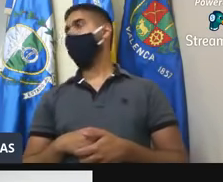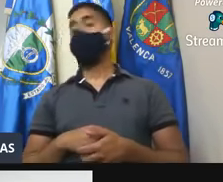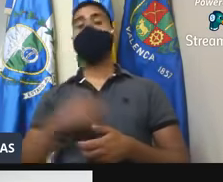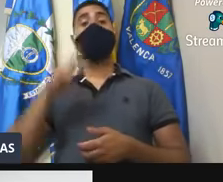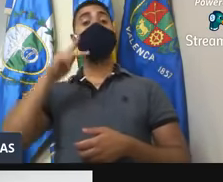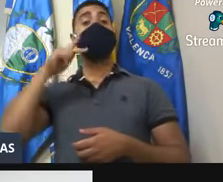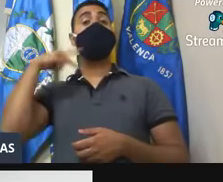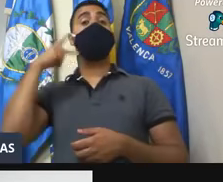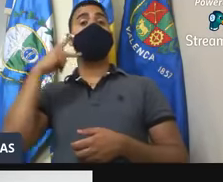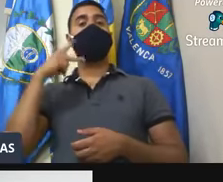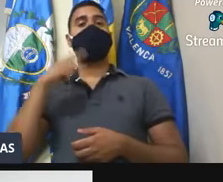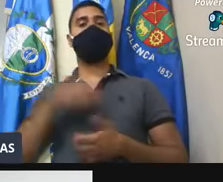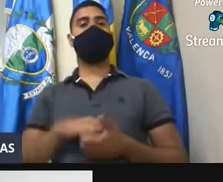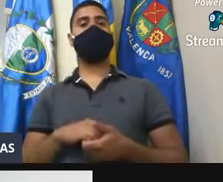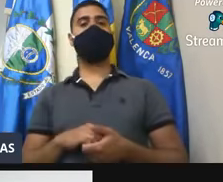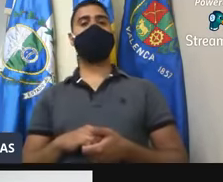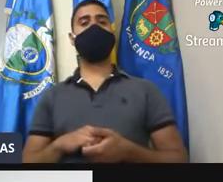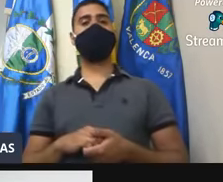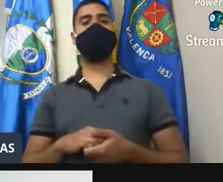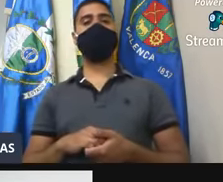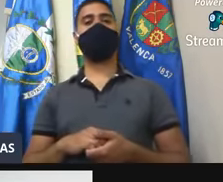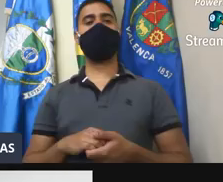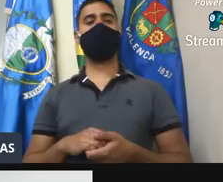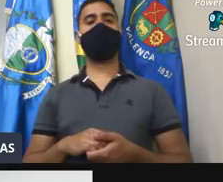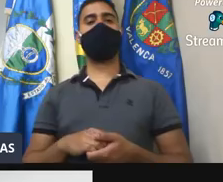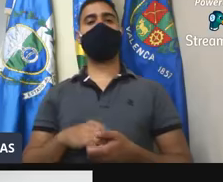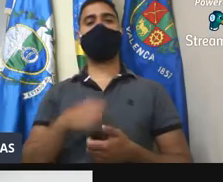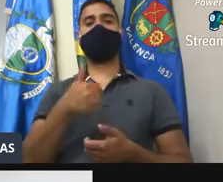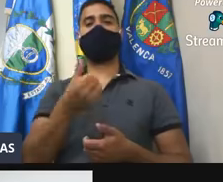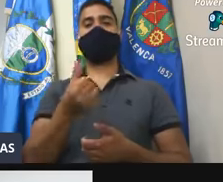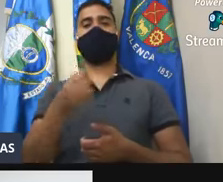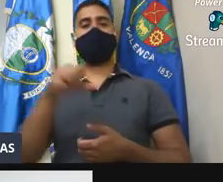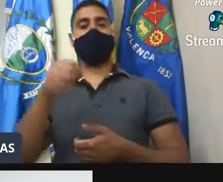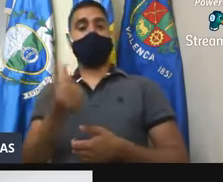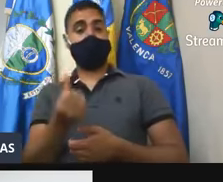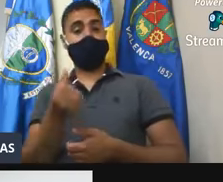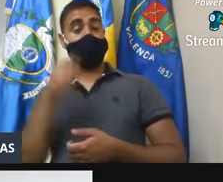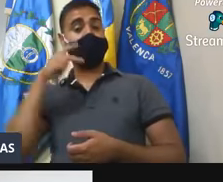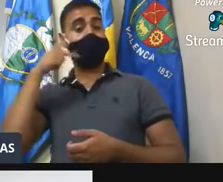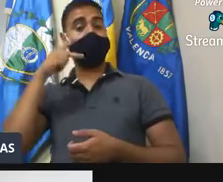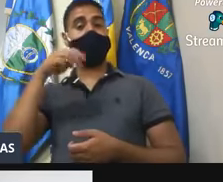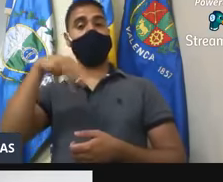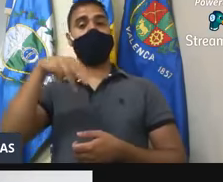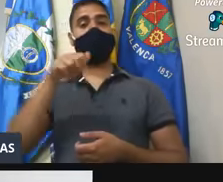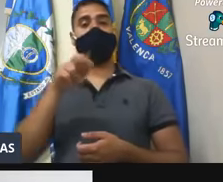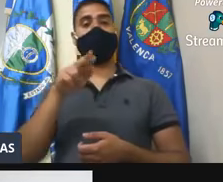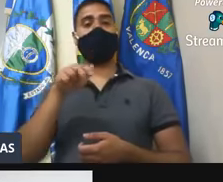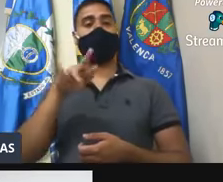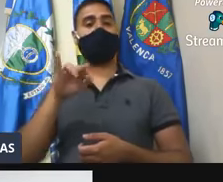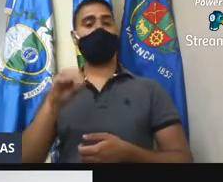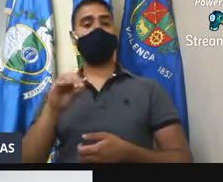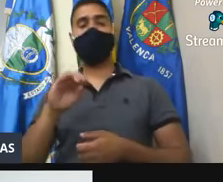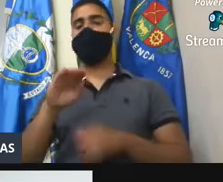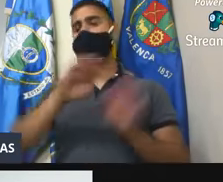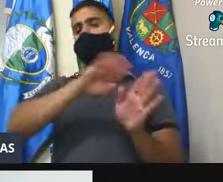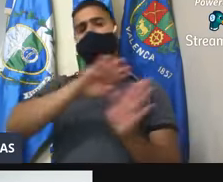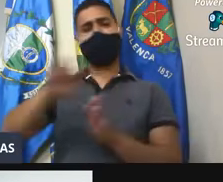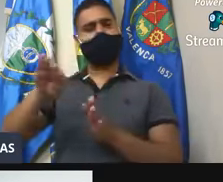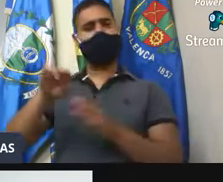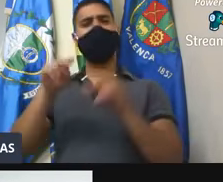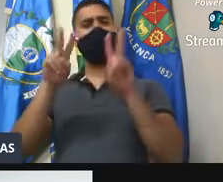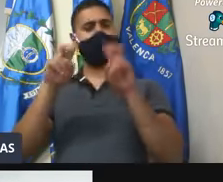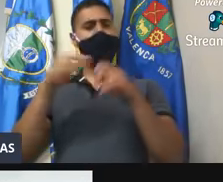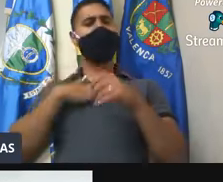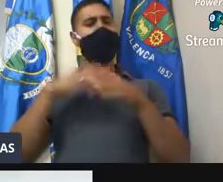vereador, autor do requerimento 176, Marquinhos da Saúde, retira de pauta